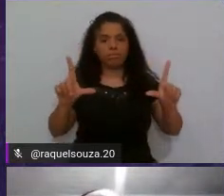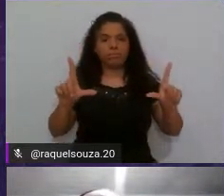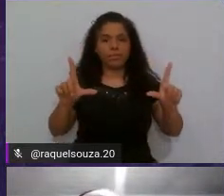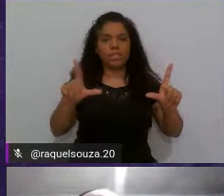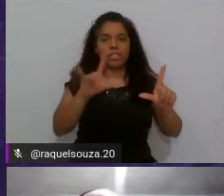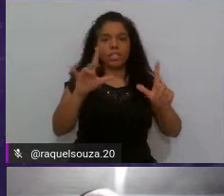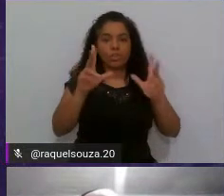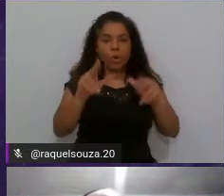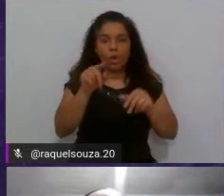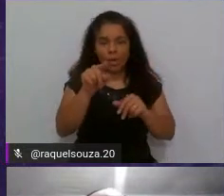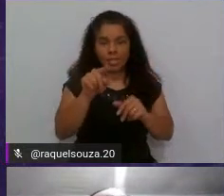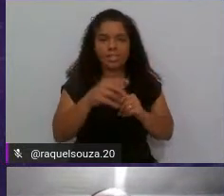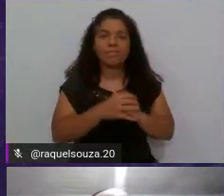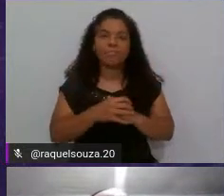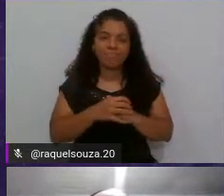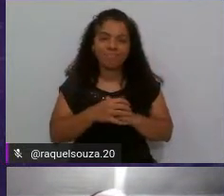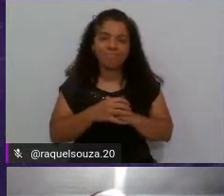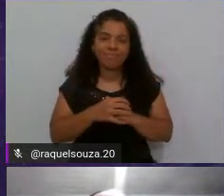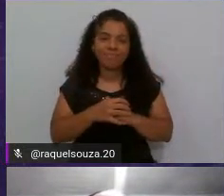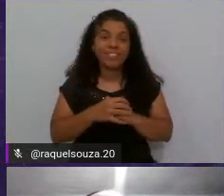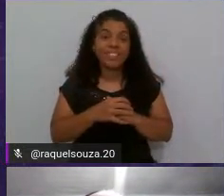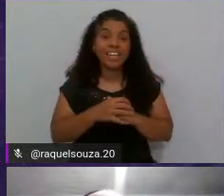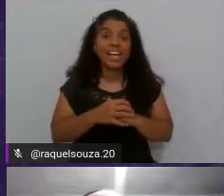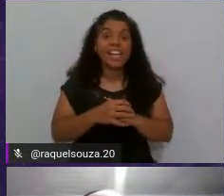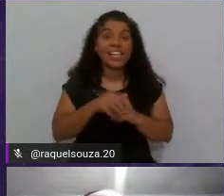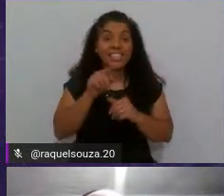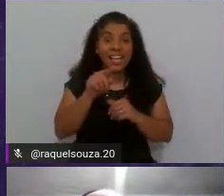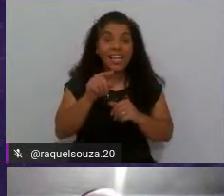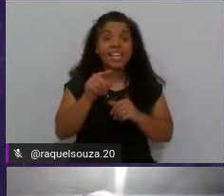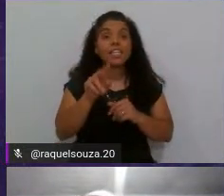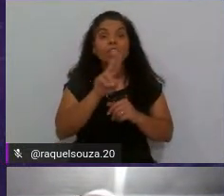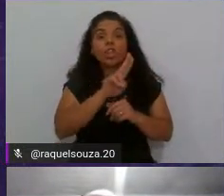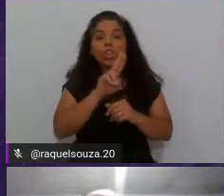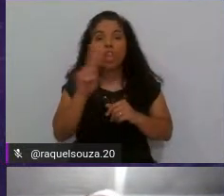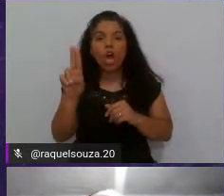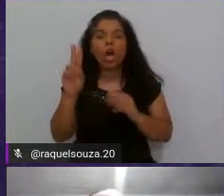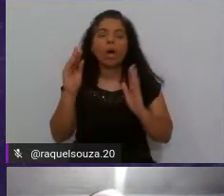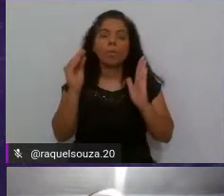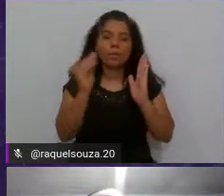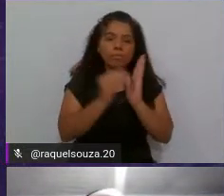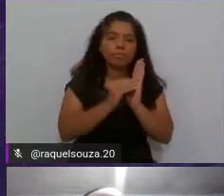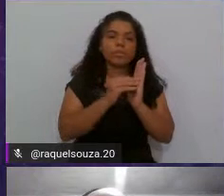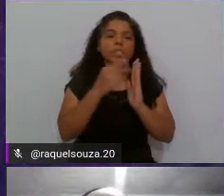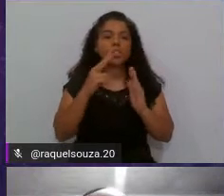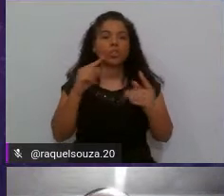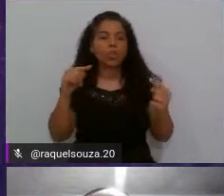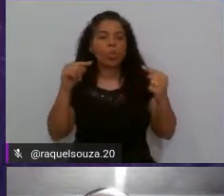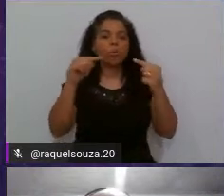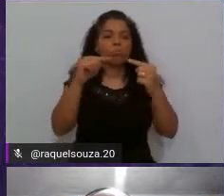essa e aqui você vai dar o nome a sua conexão